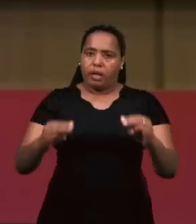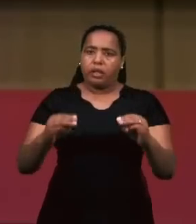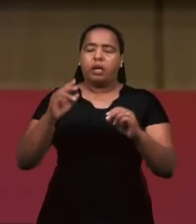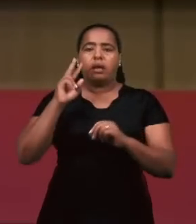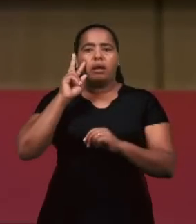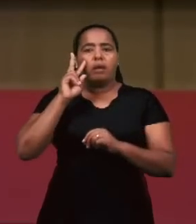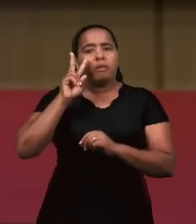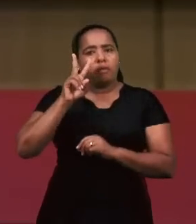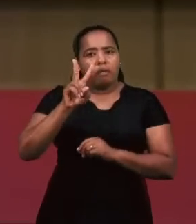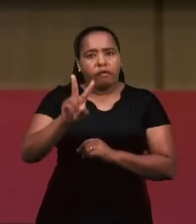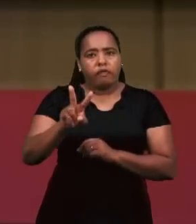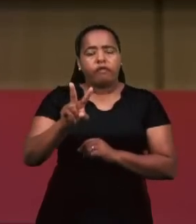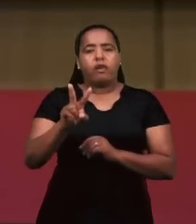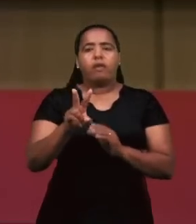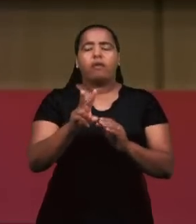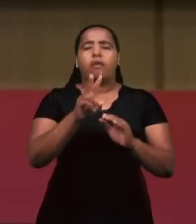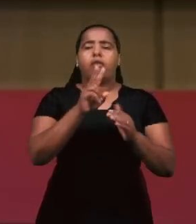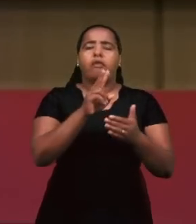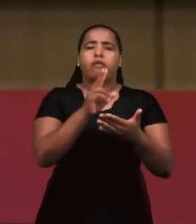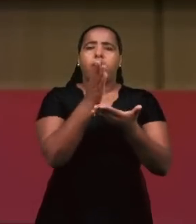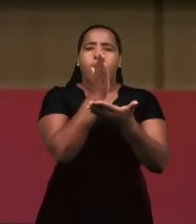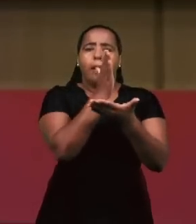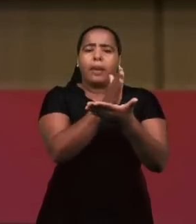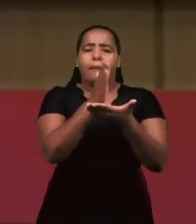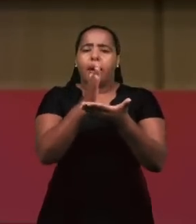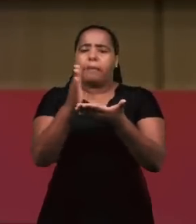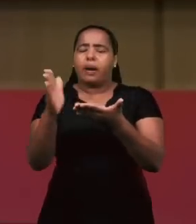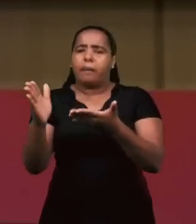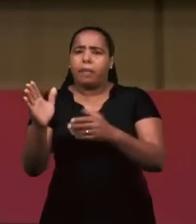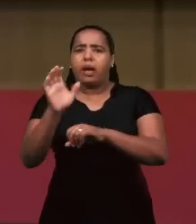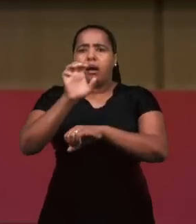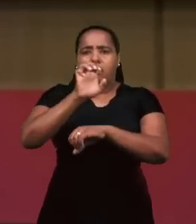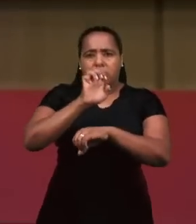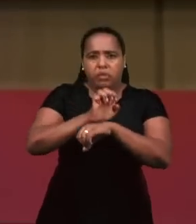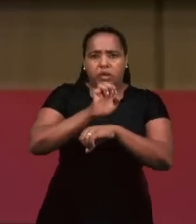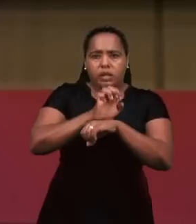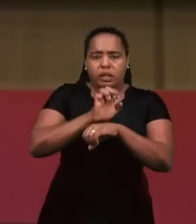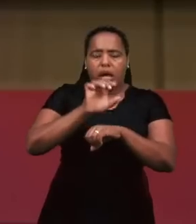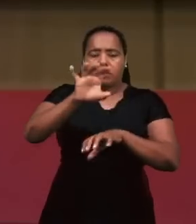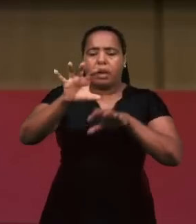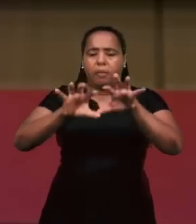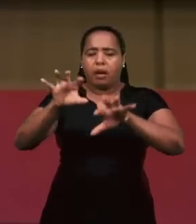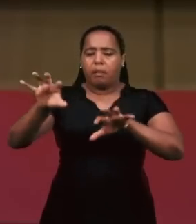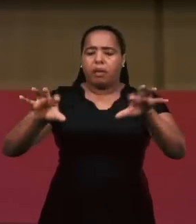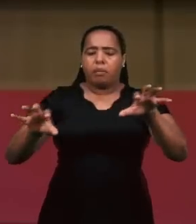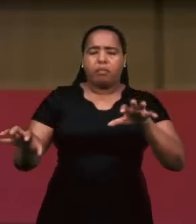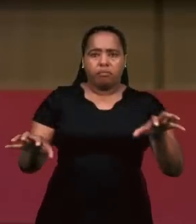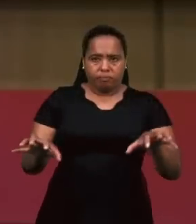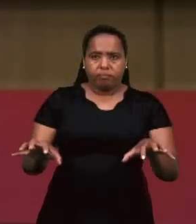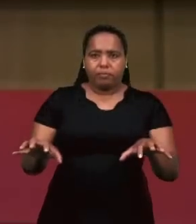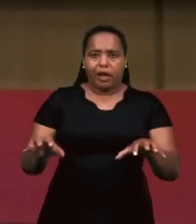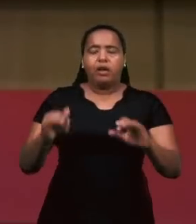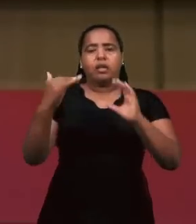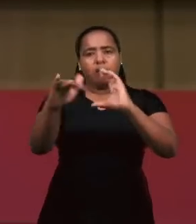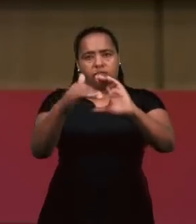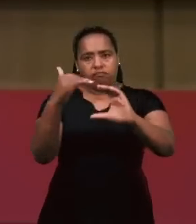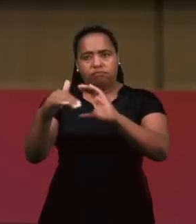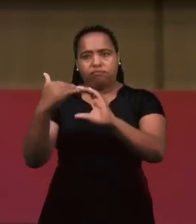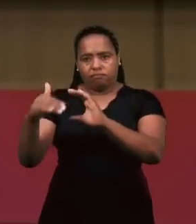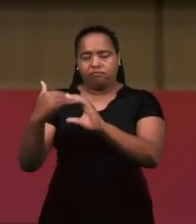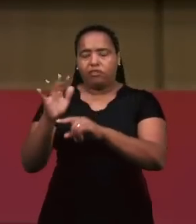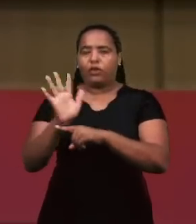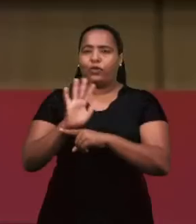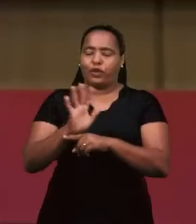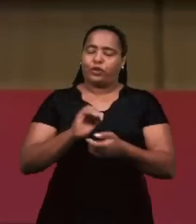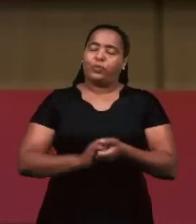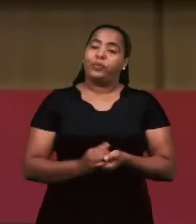separação por estado, por cidade, o nome dos irmãos que colaboraram conosco enviando os seus vídeos. E